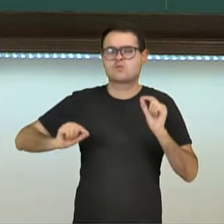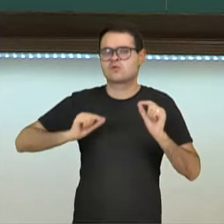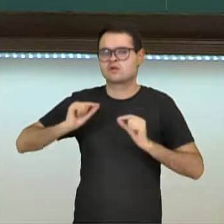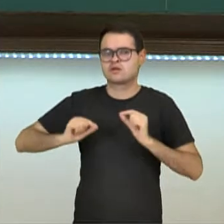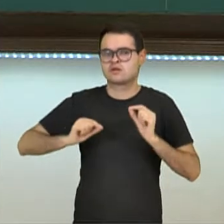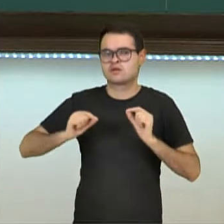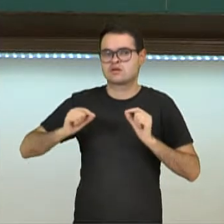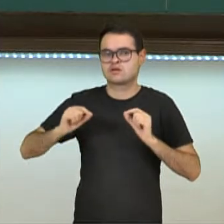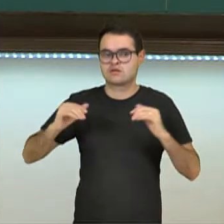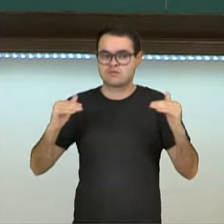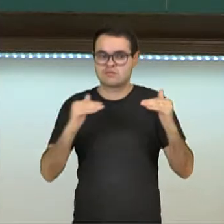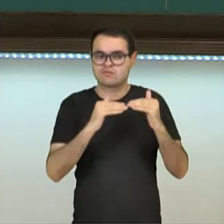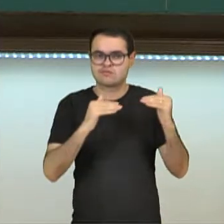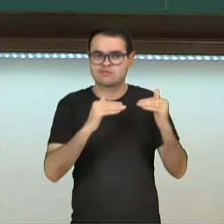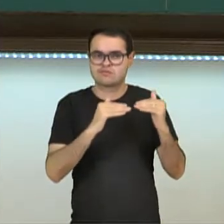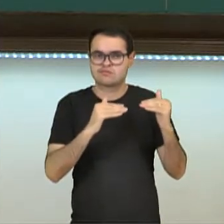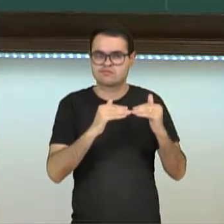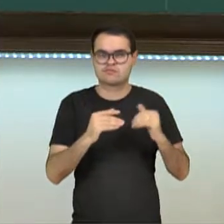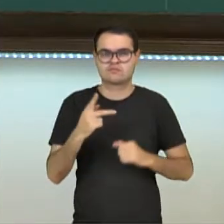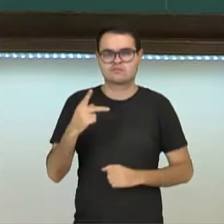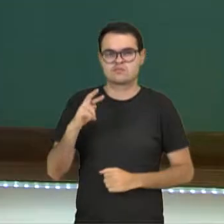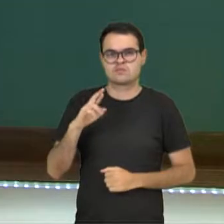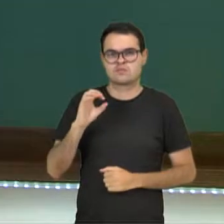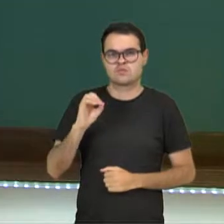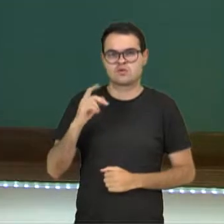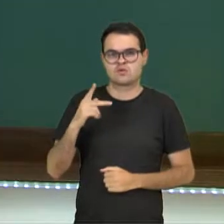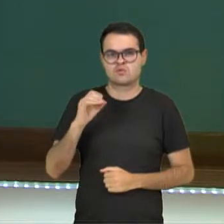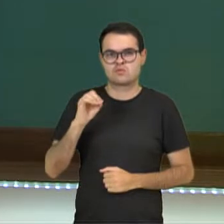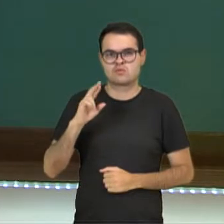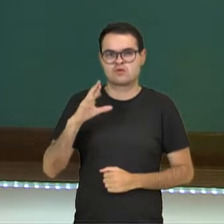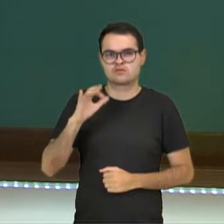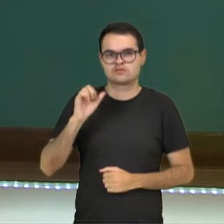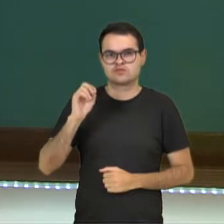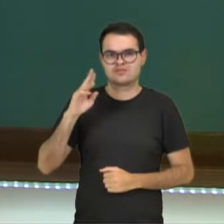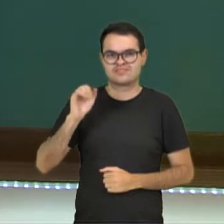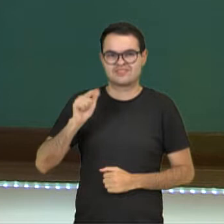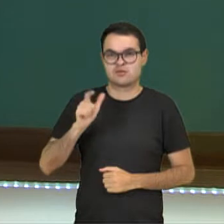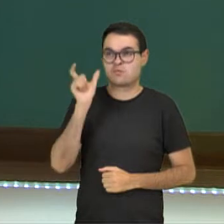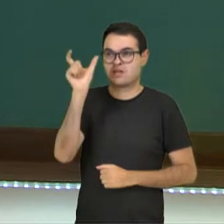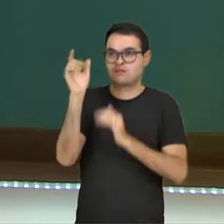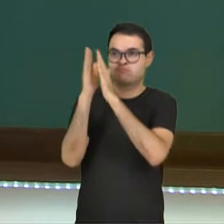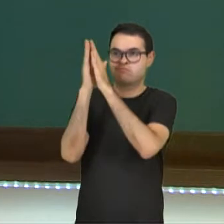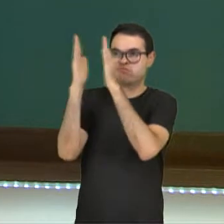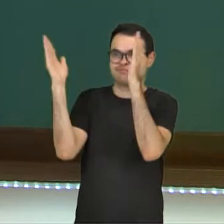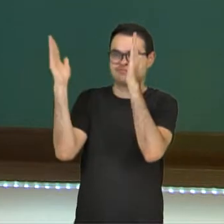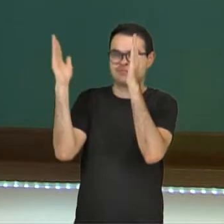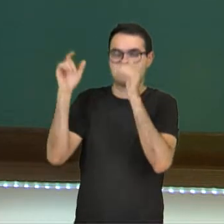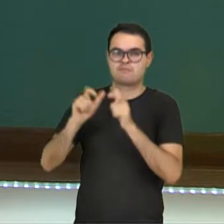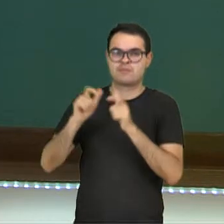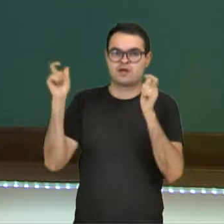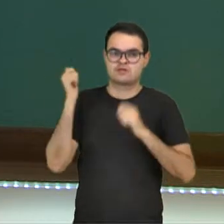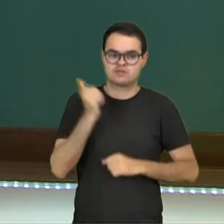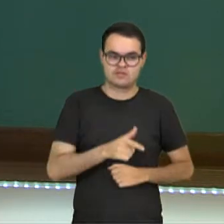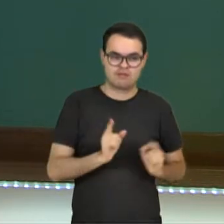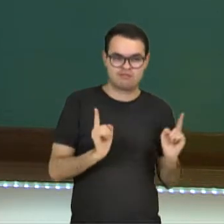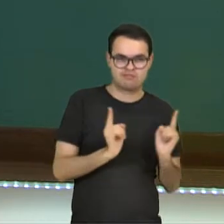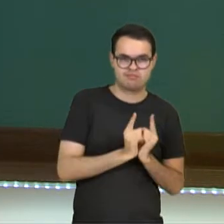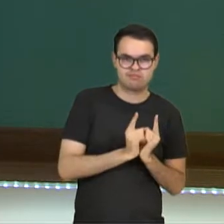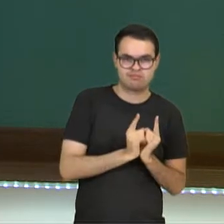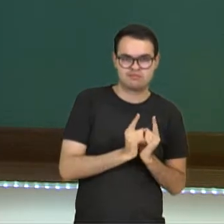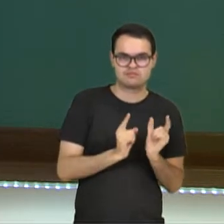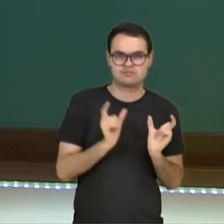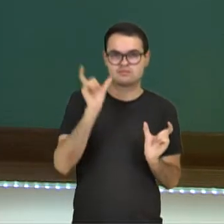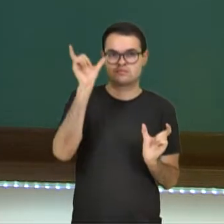proporcional. Por exemplo, olha aqui a palavra escala. Essa palavra escala está muito maior do que essa daqui, né?